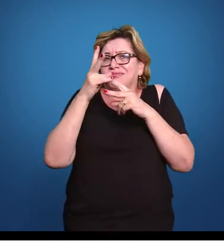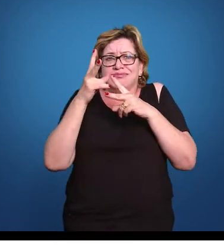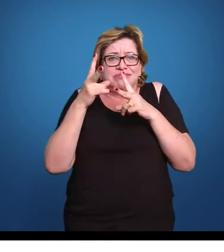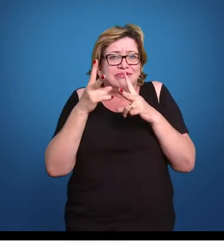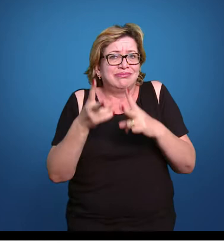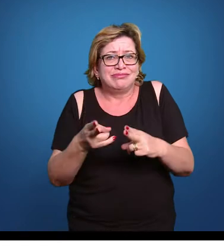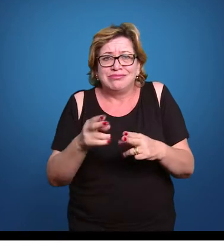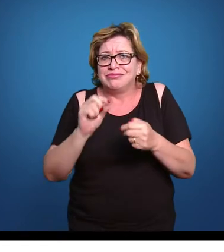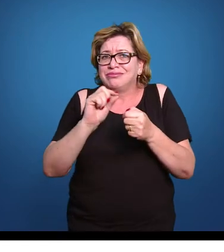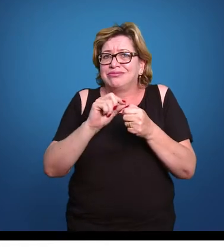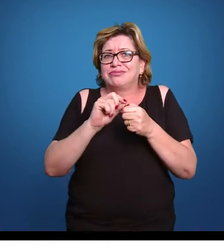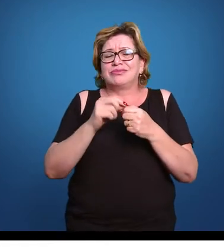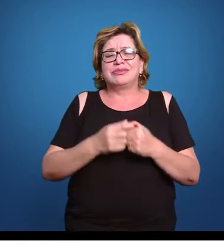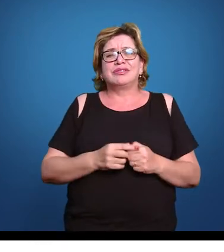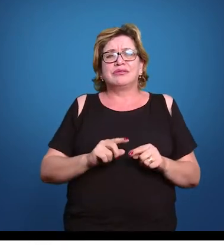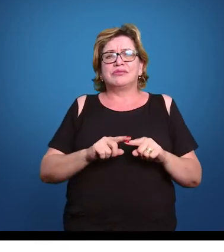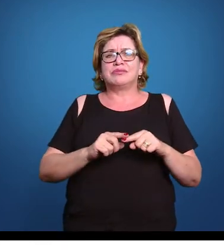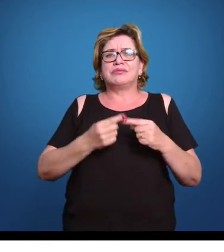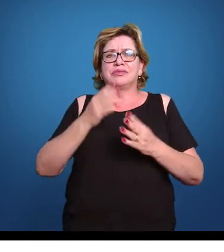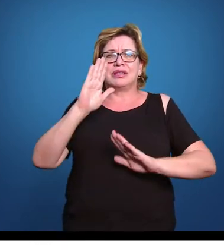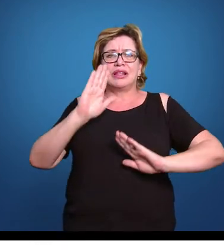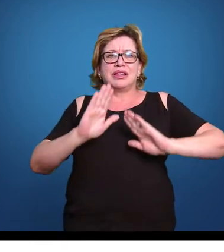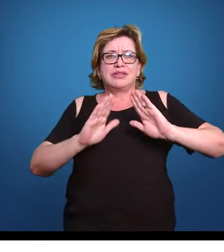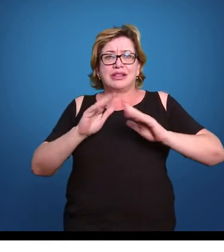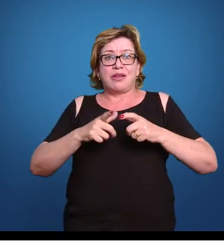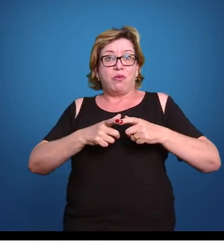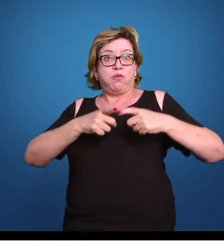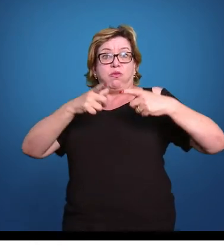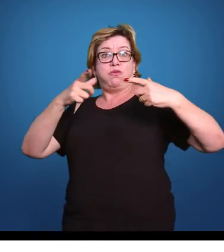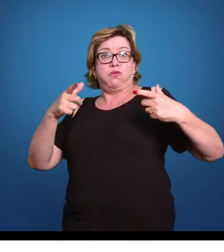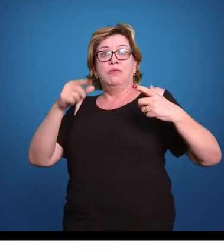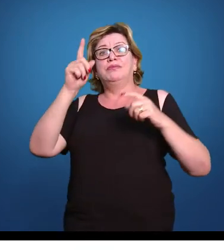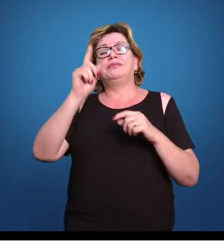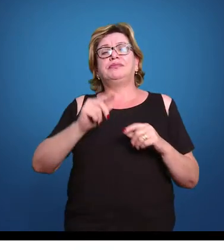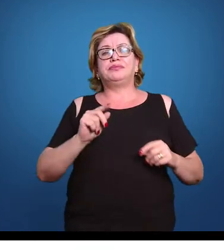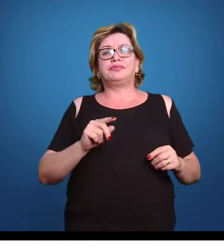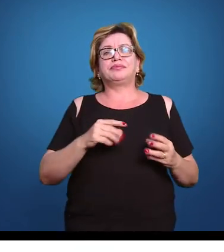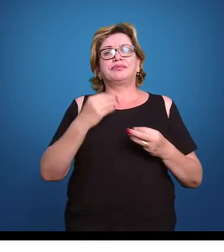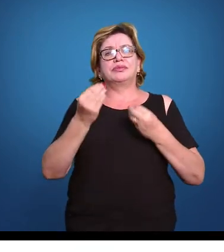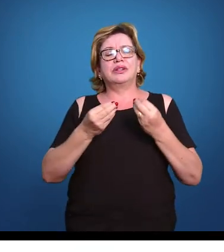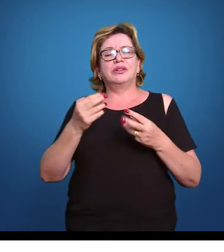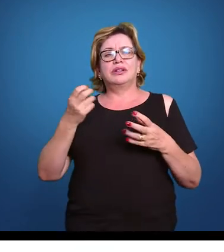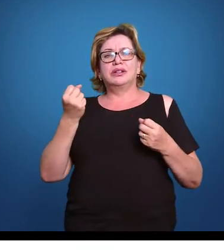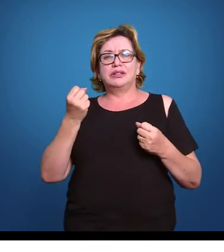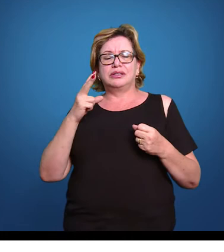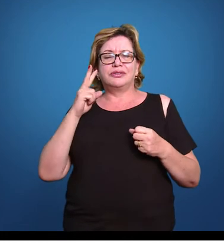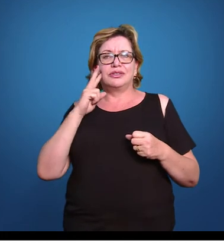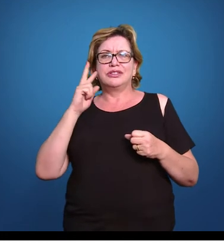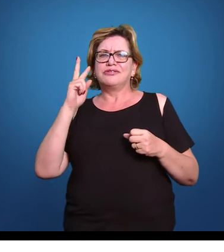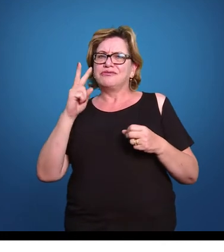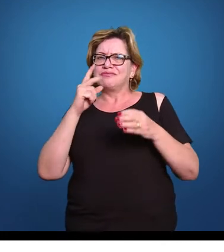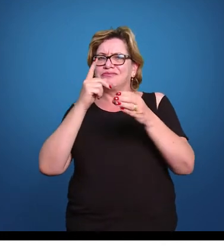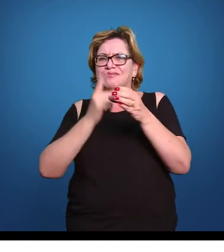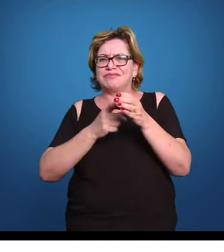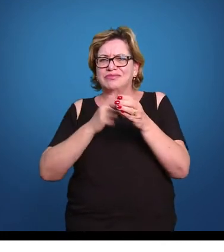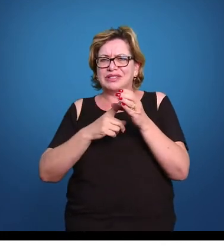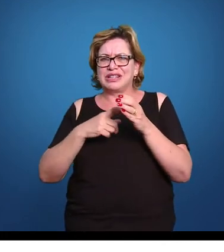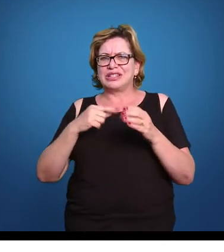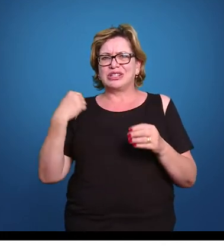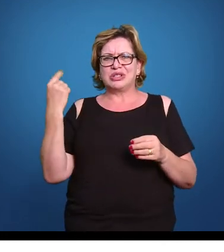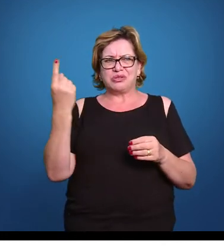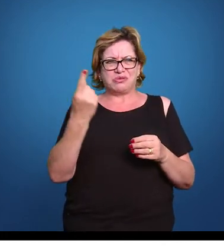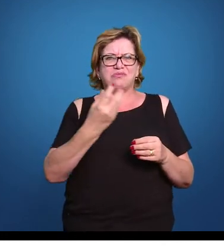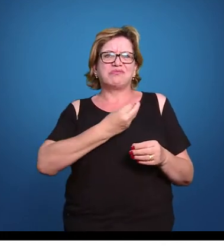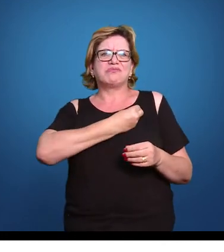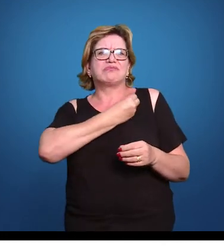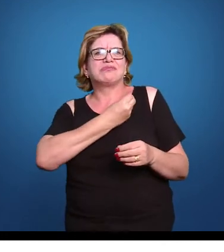também. Só que aí as coisas se tornam maiores. Mas, olhando para os municípios, que é onde nós